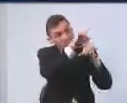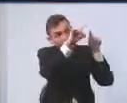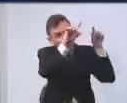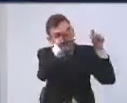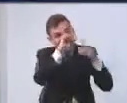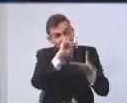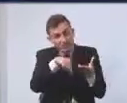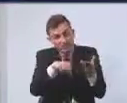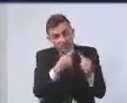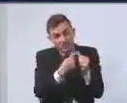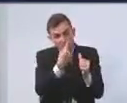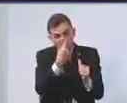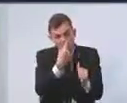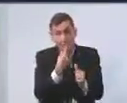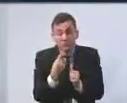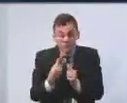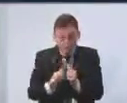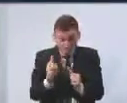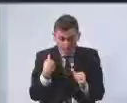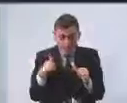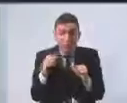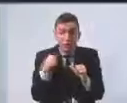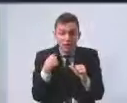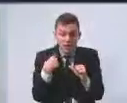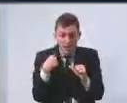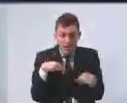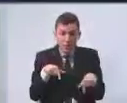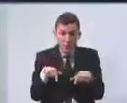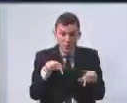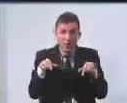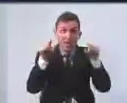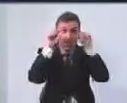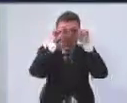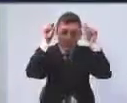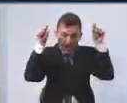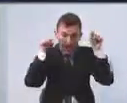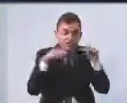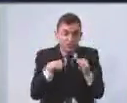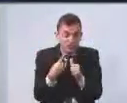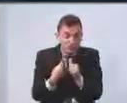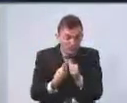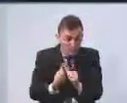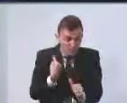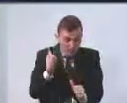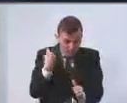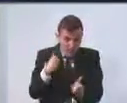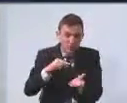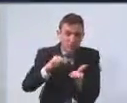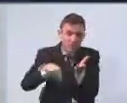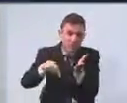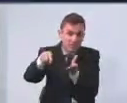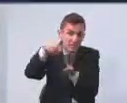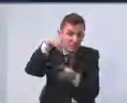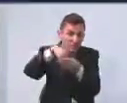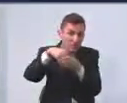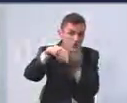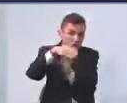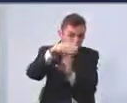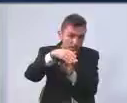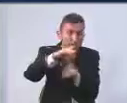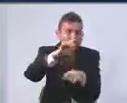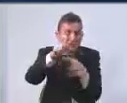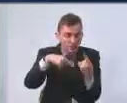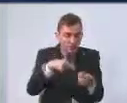passar por uma situação anterior, de inscrever minha entidade nos conselhos para depois apresentar o programa,